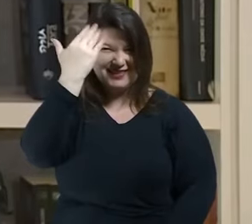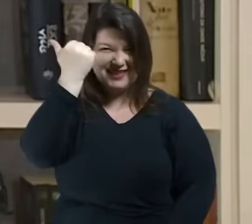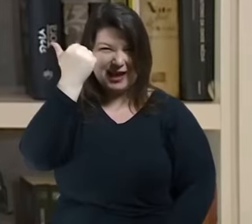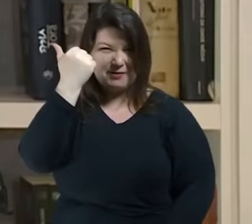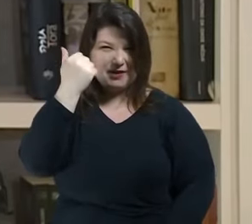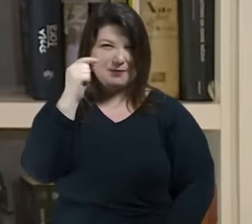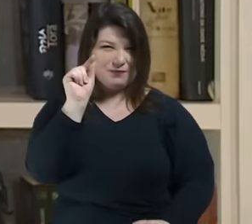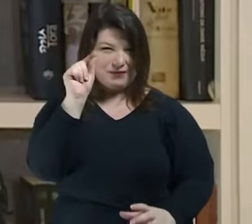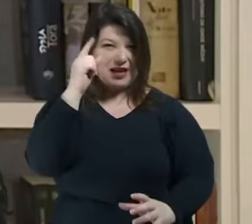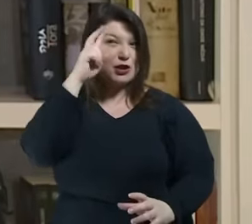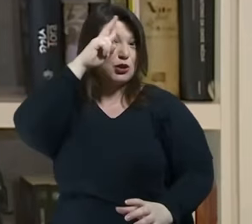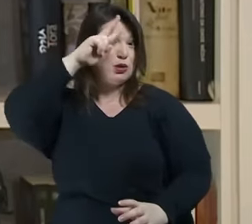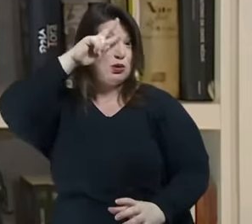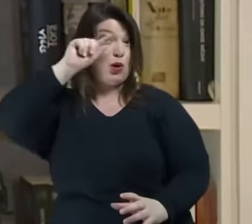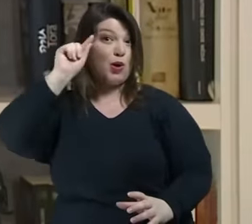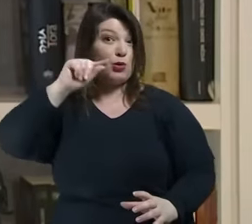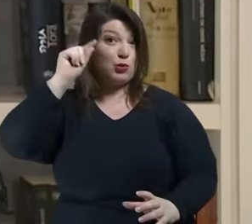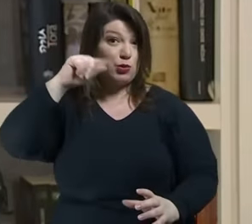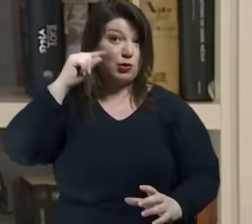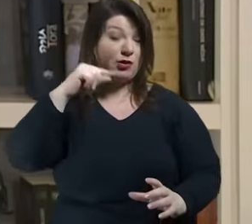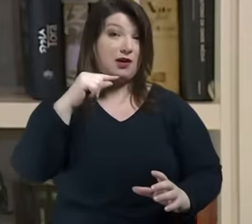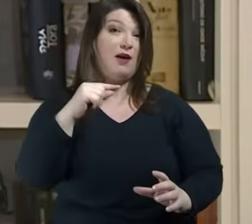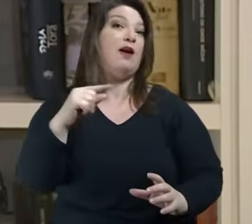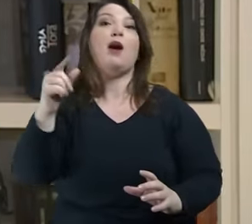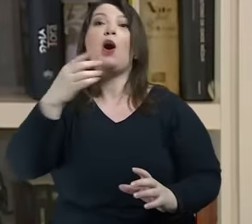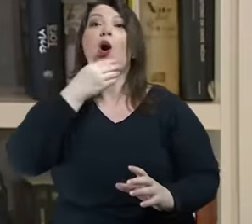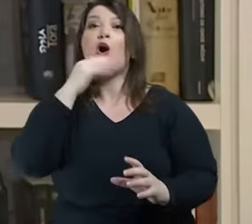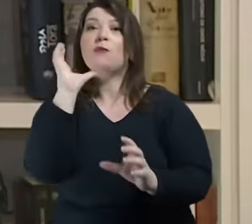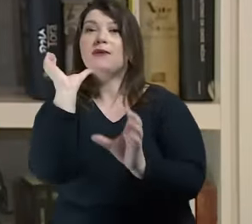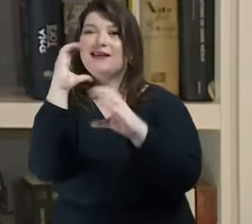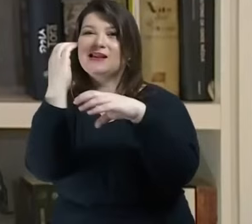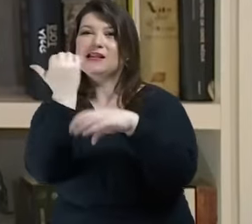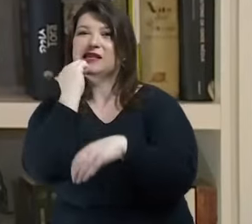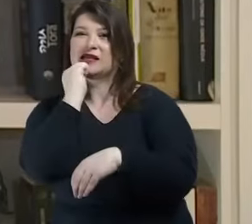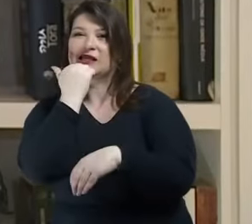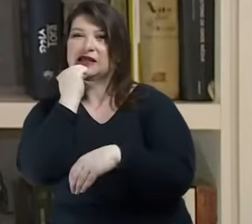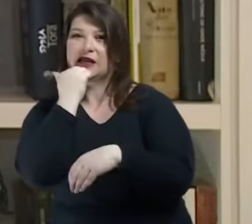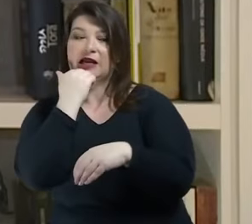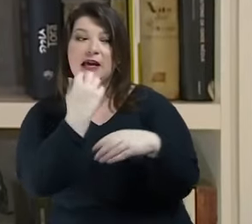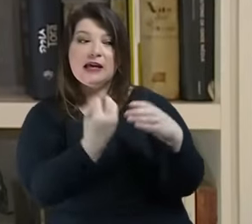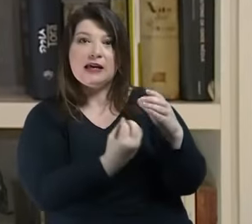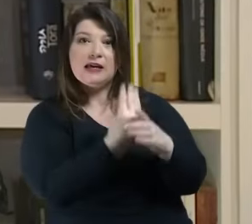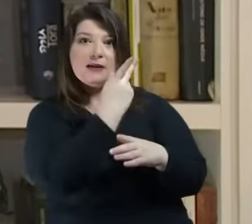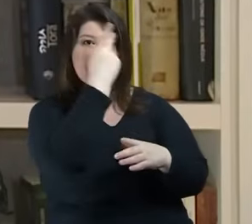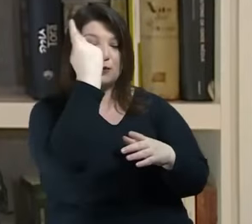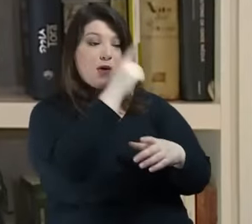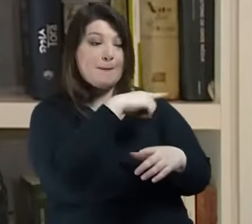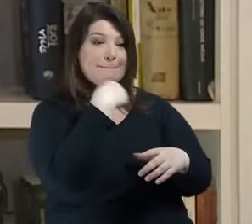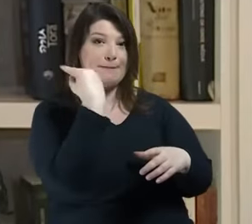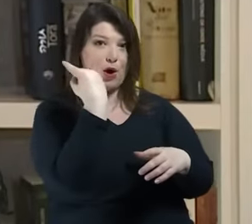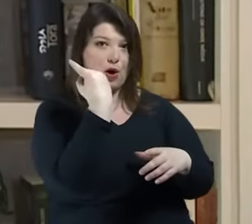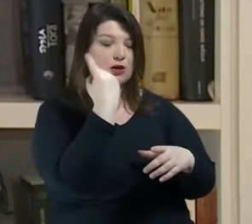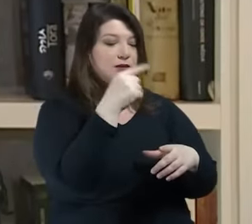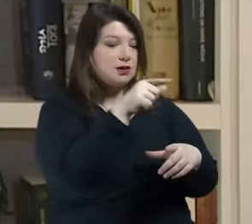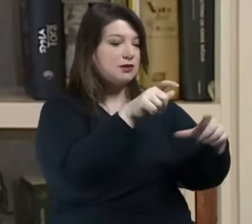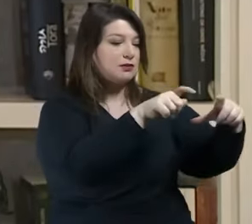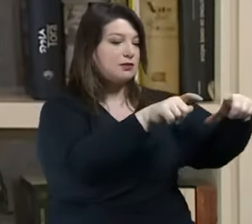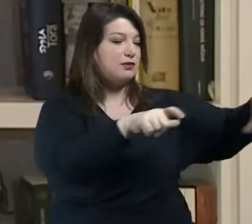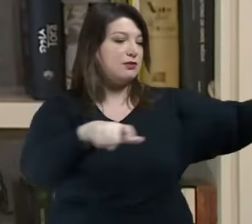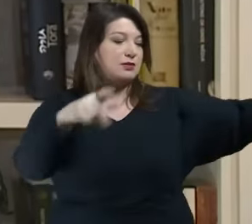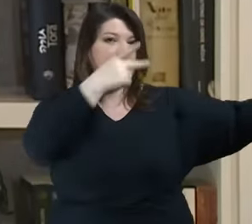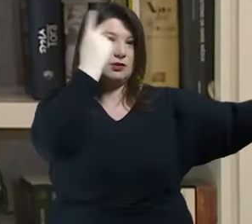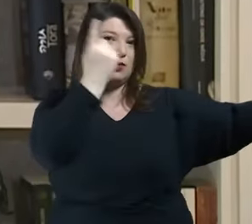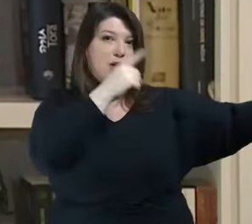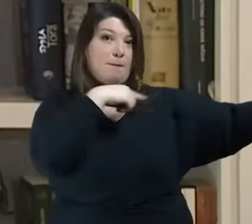uma vida com o uso da eletricidade então uma novidade captada por raios etc mas esse monstro